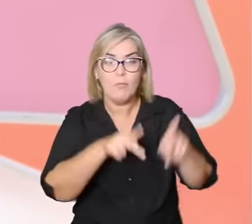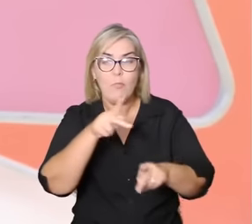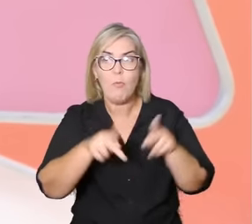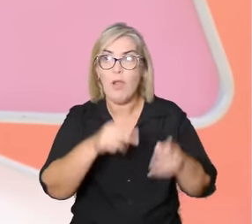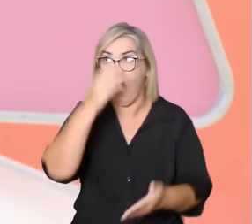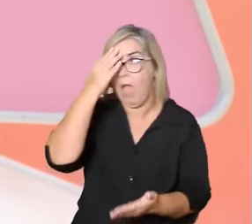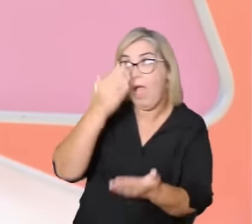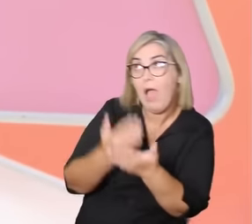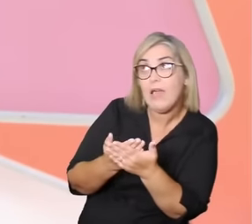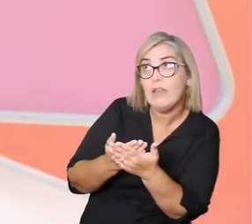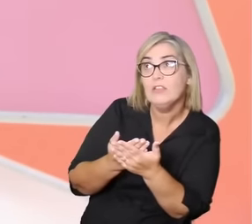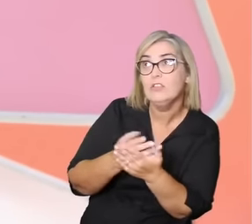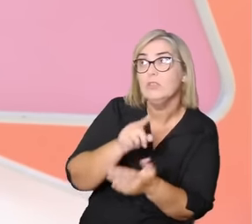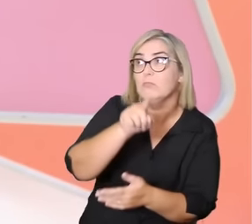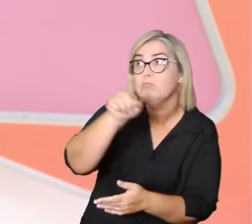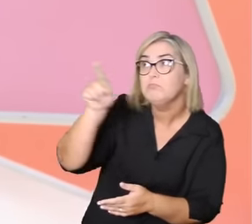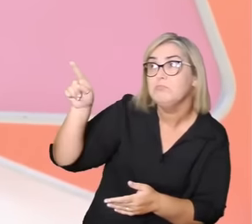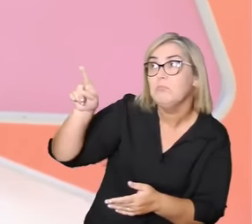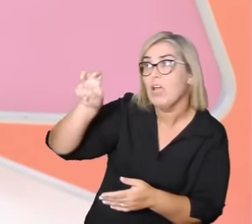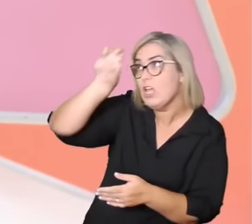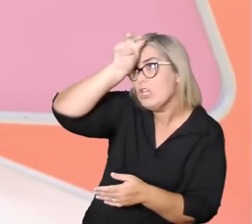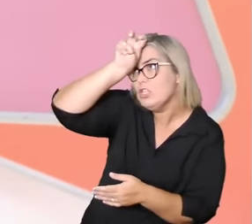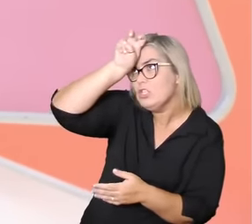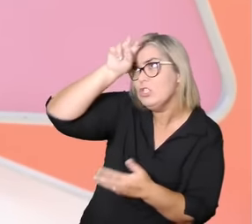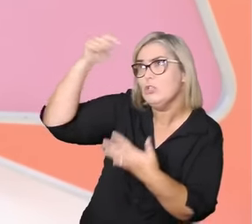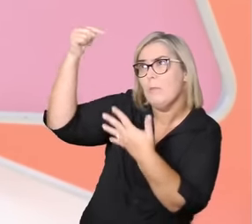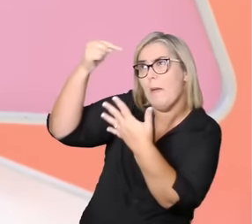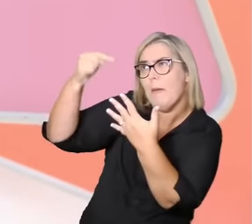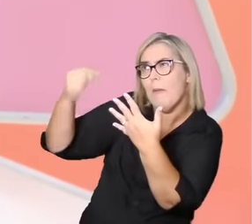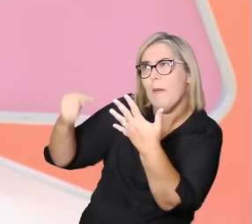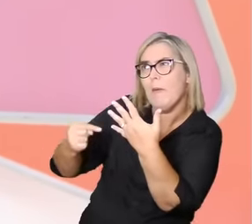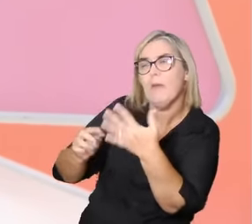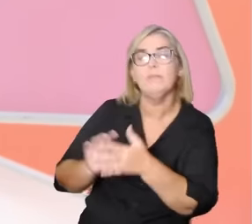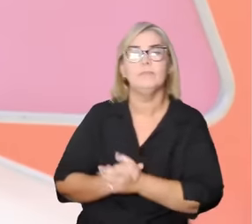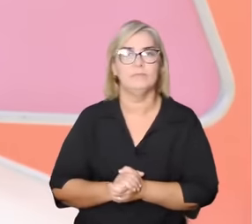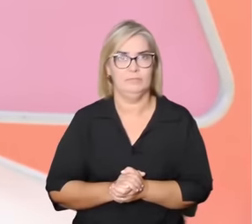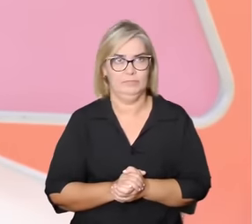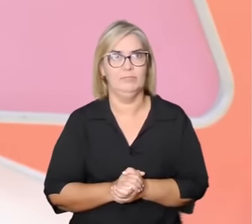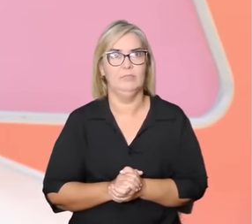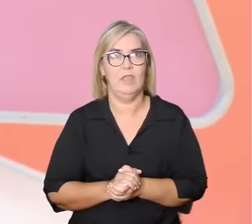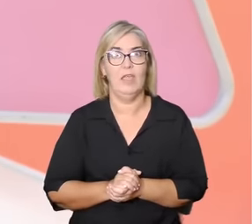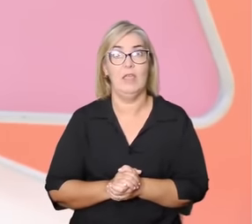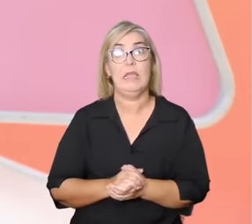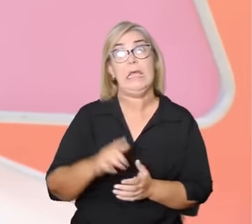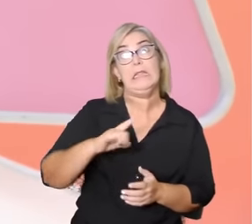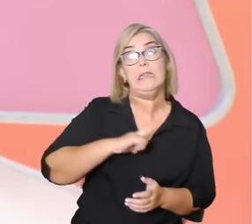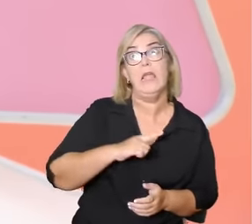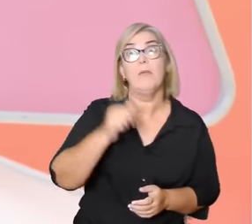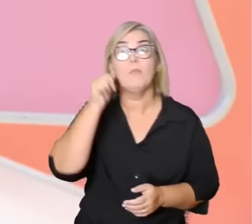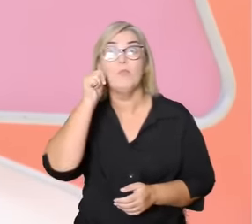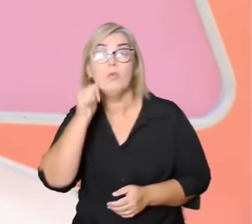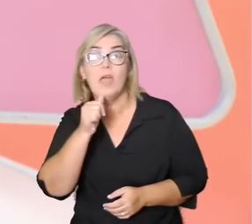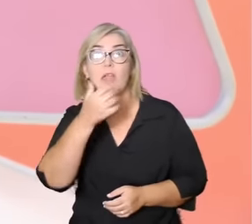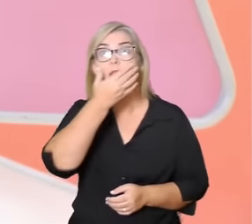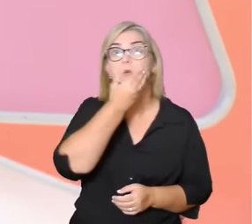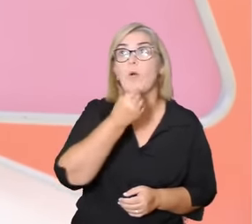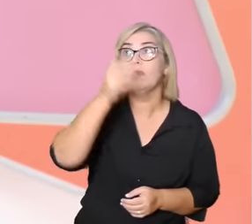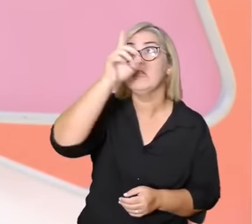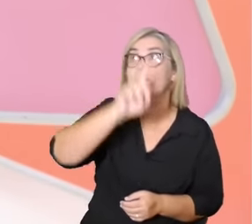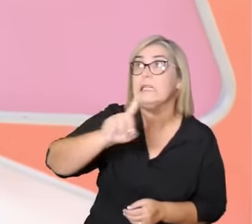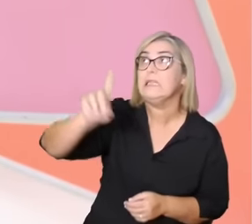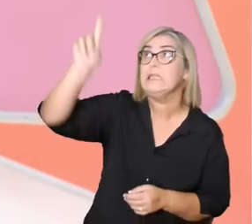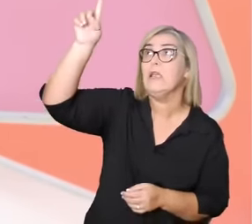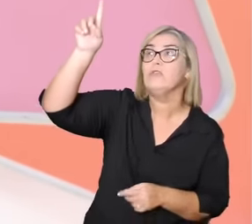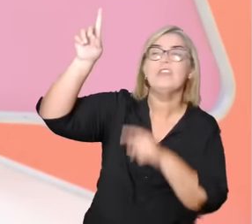deusas e deuses em todas as direções por terem deusas e deuses tendem a construir comunidades